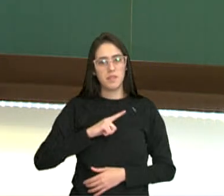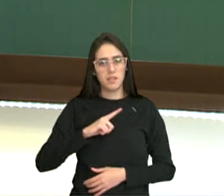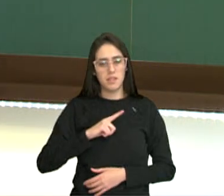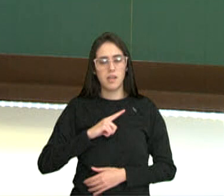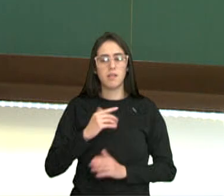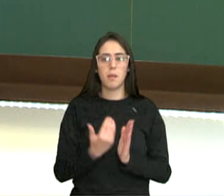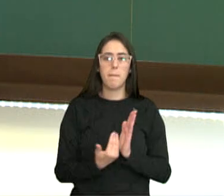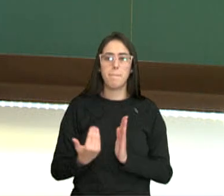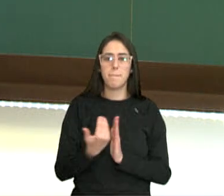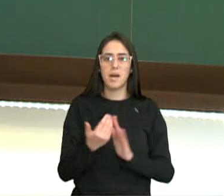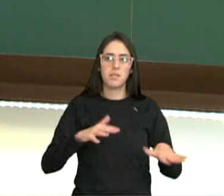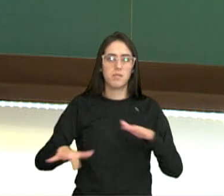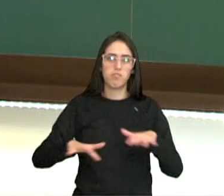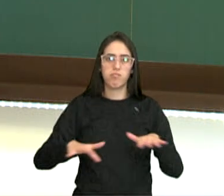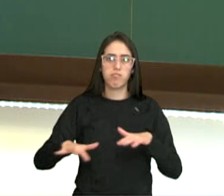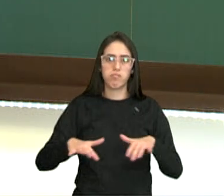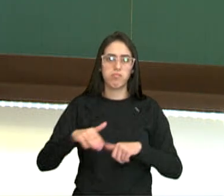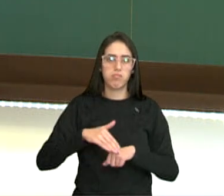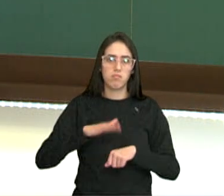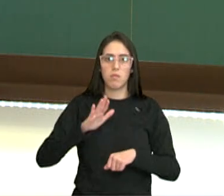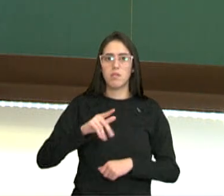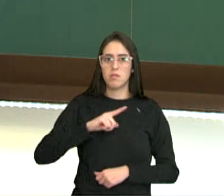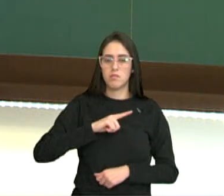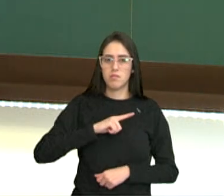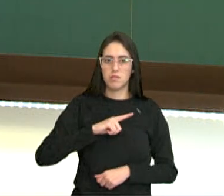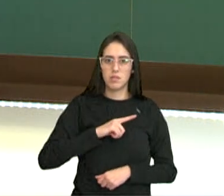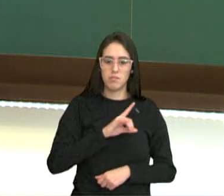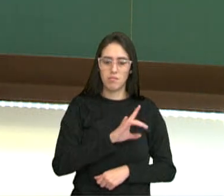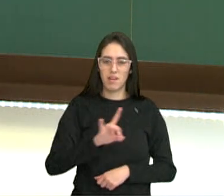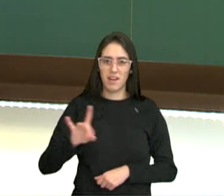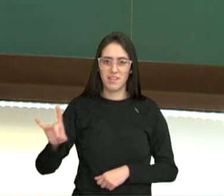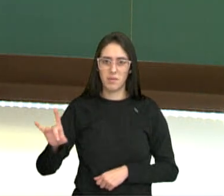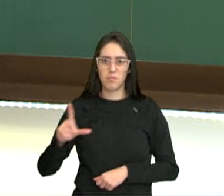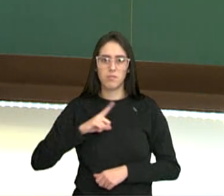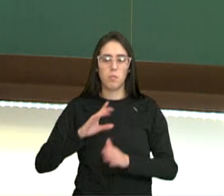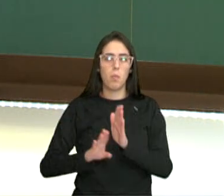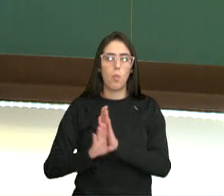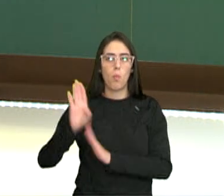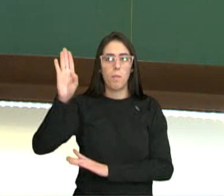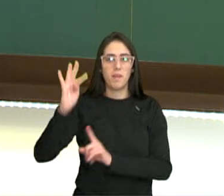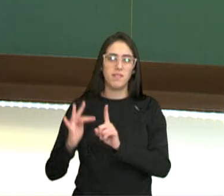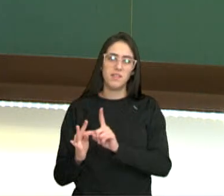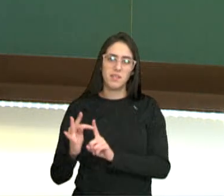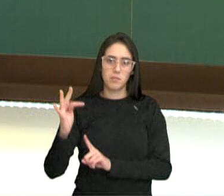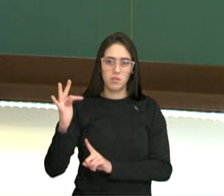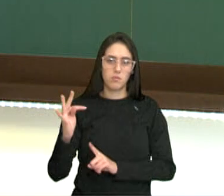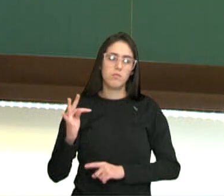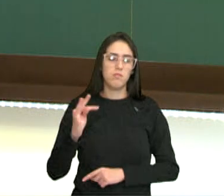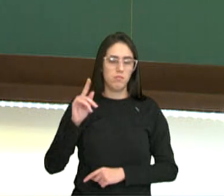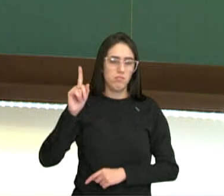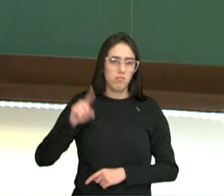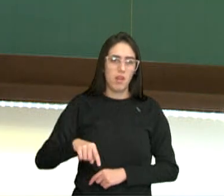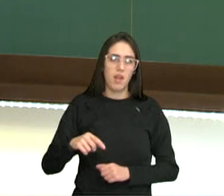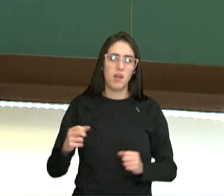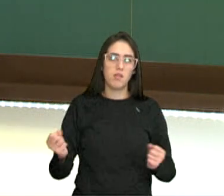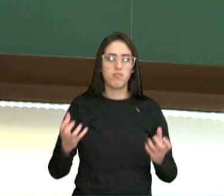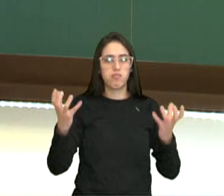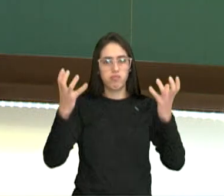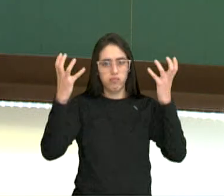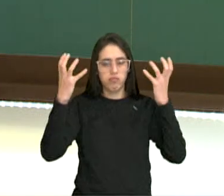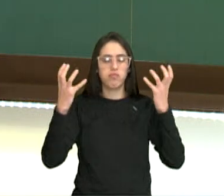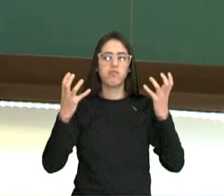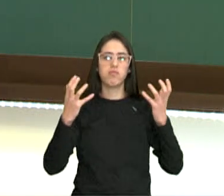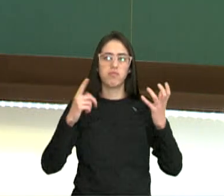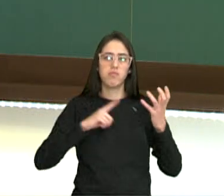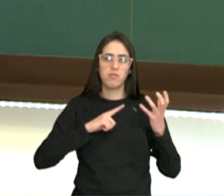mais agitação, mais espaçamento aí entre essas partículas. Então, aumento da temperatura é que faz o processo da ebulição e